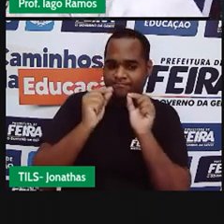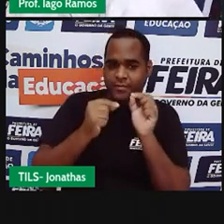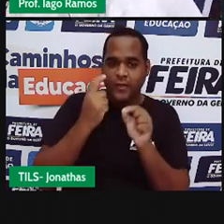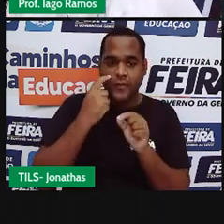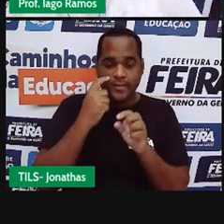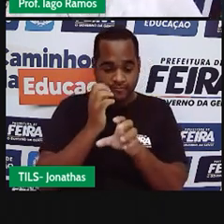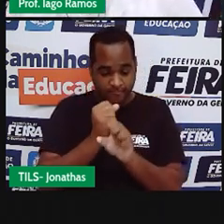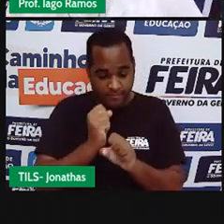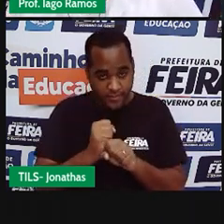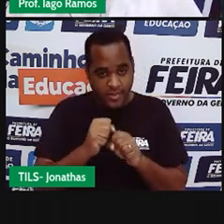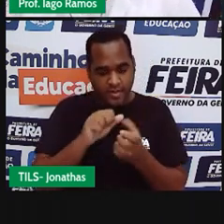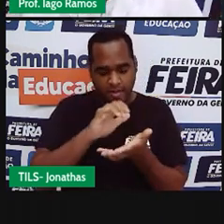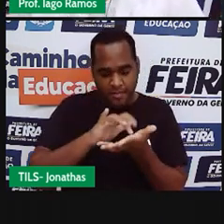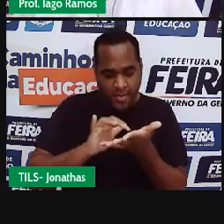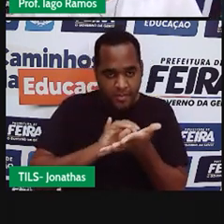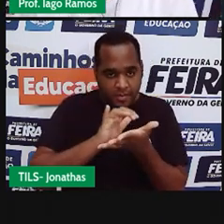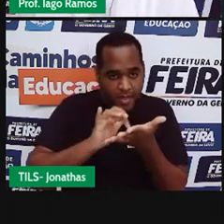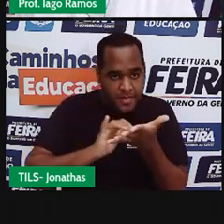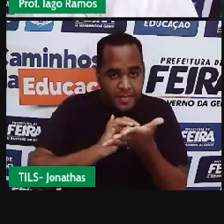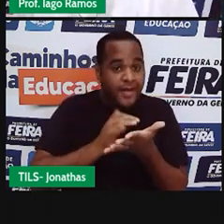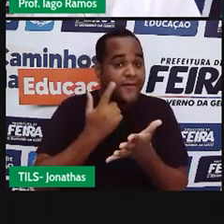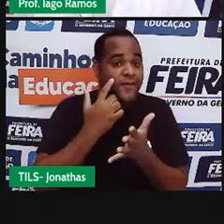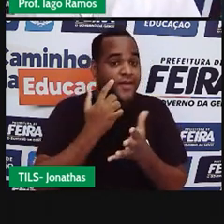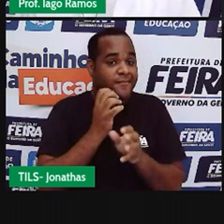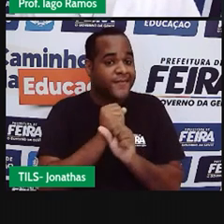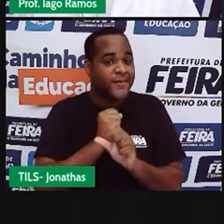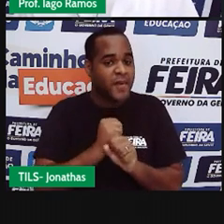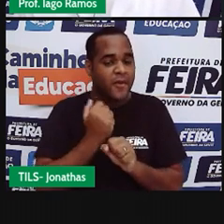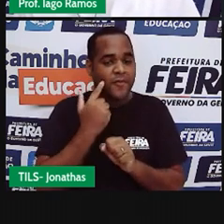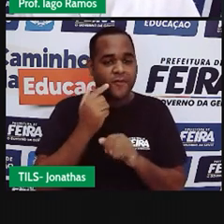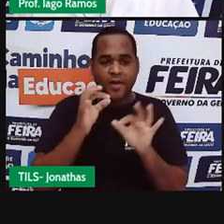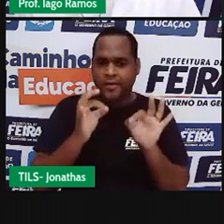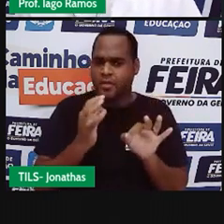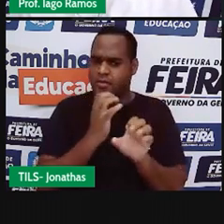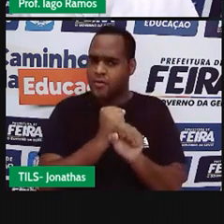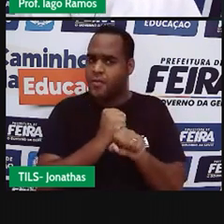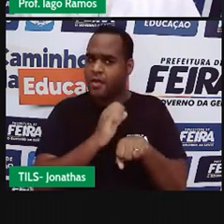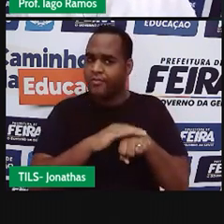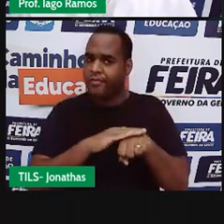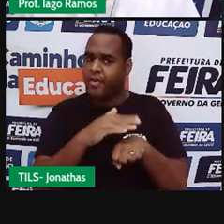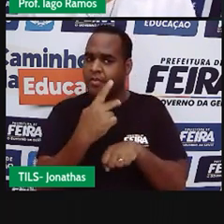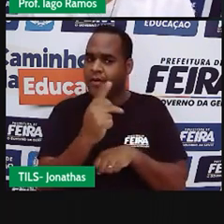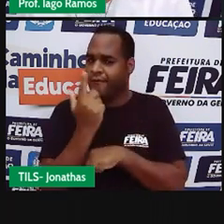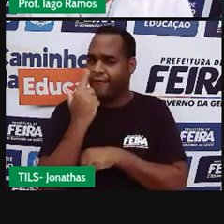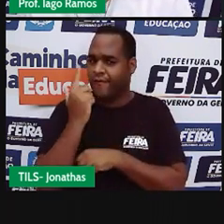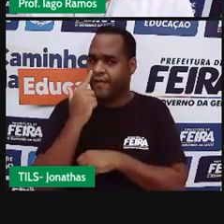a calculadora pra fazer essa continha. Faz essa continha aí pra nós.